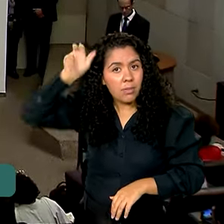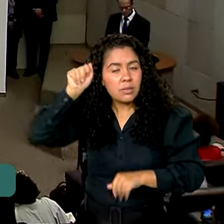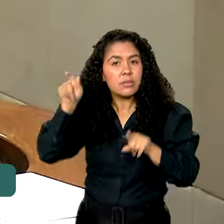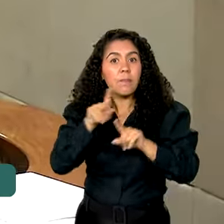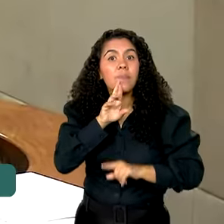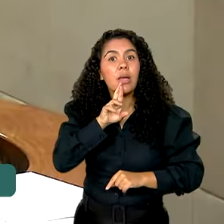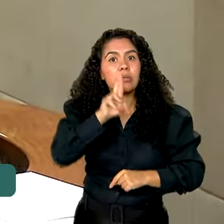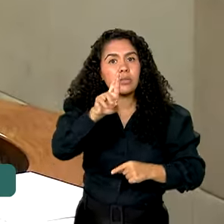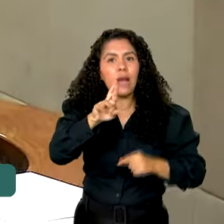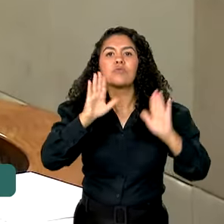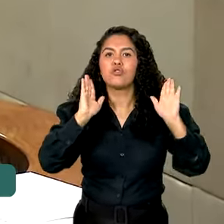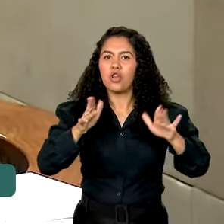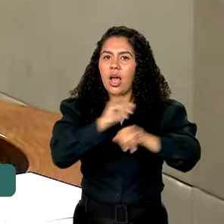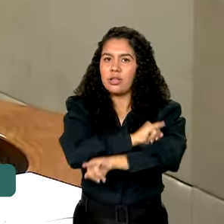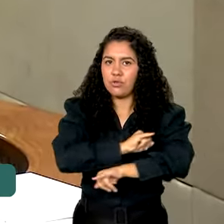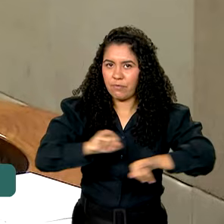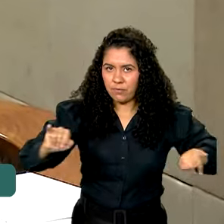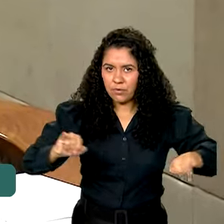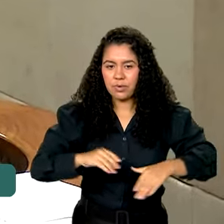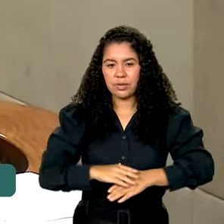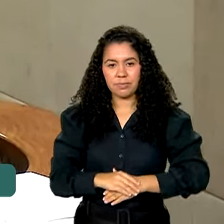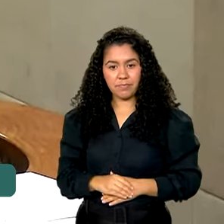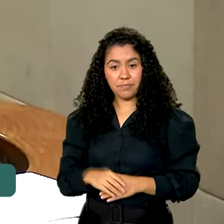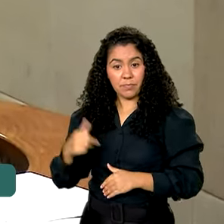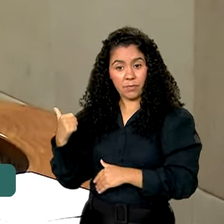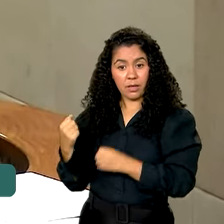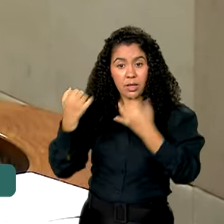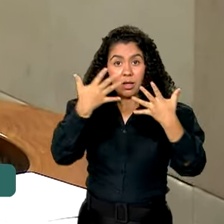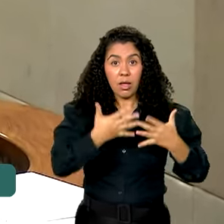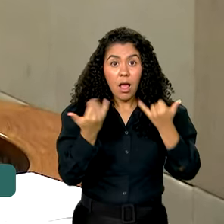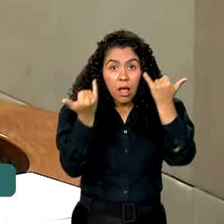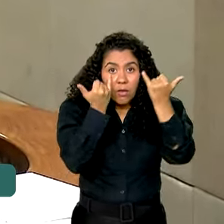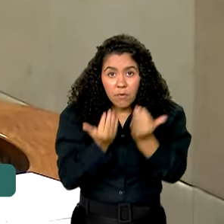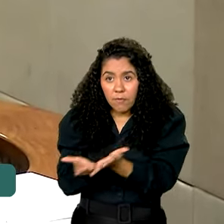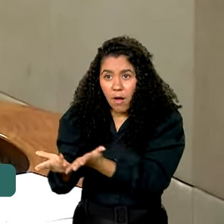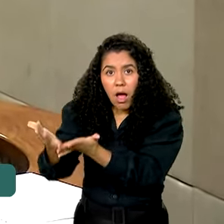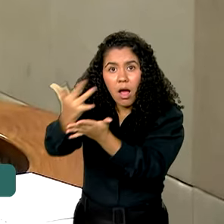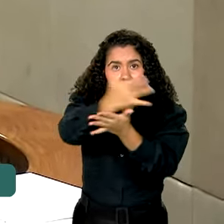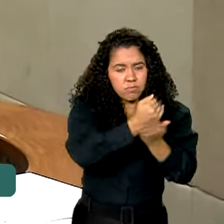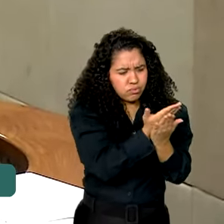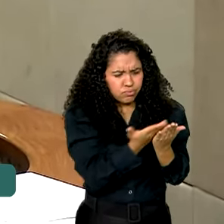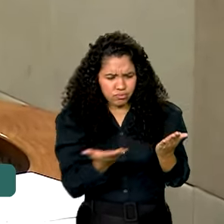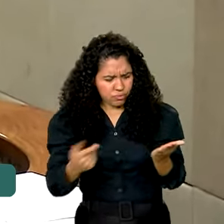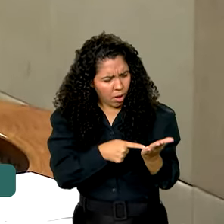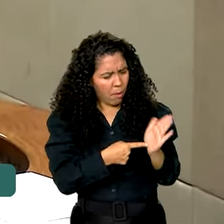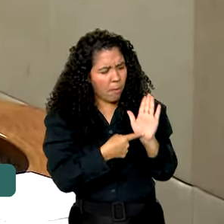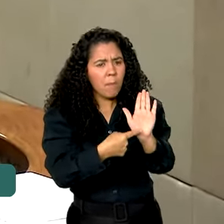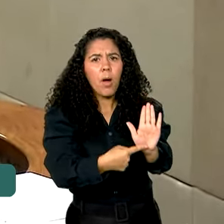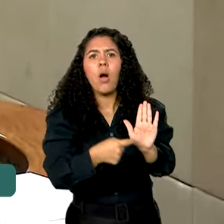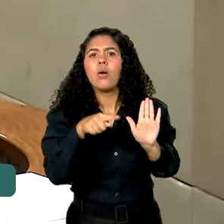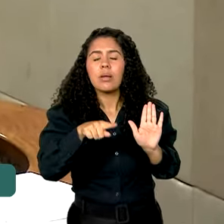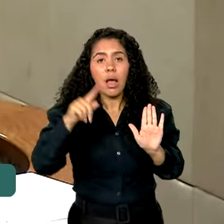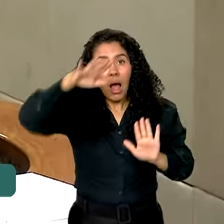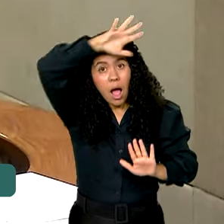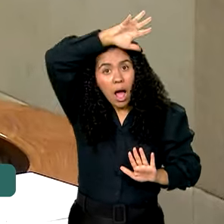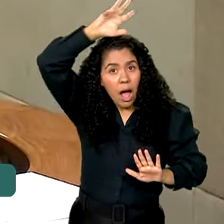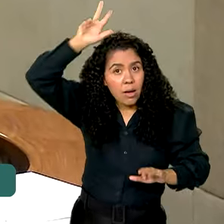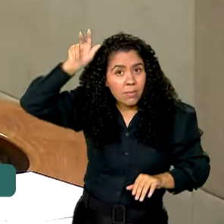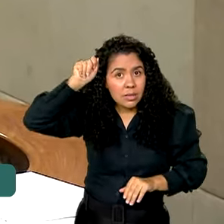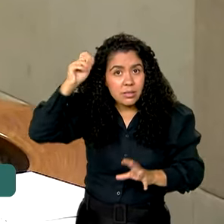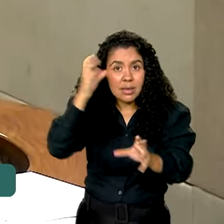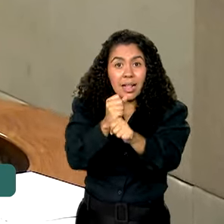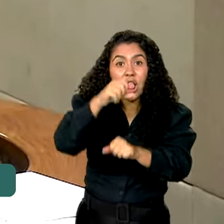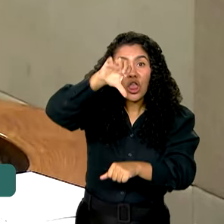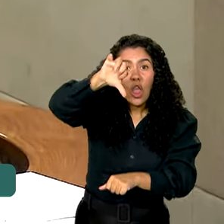resultados já foram divulgados. Os dados revelam, por exemplo, que entre os estados que compõem a Amazônia Legal, são nove,